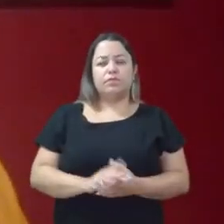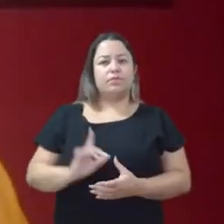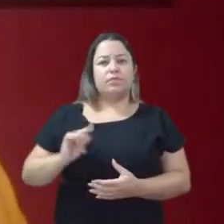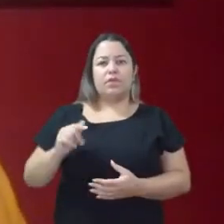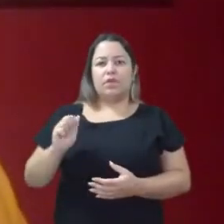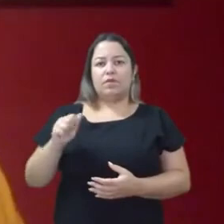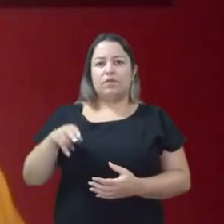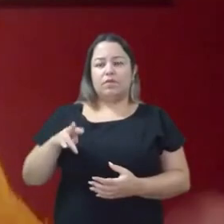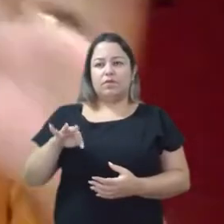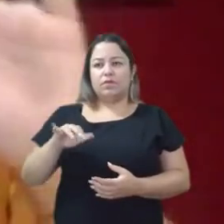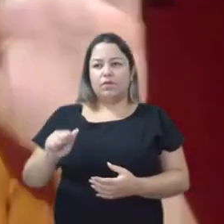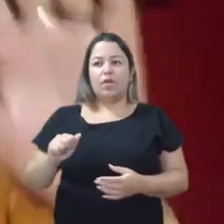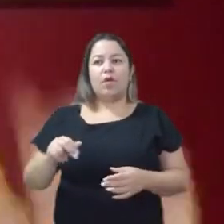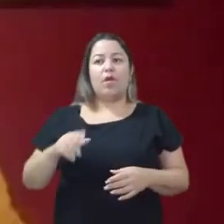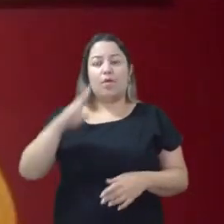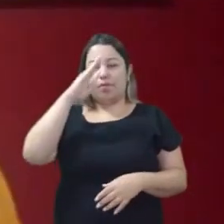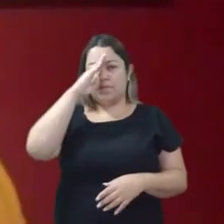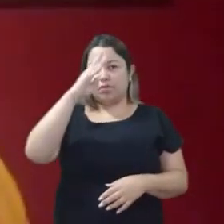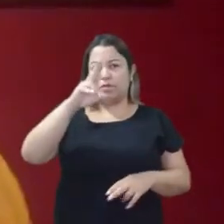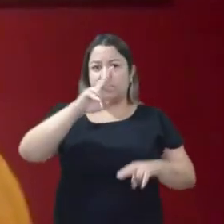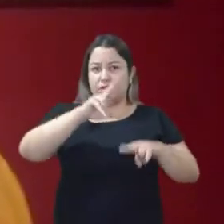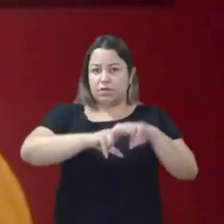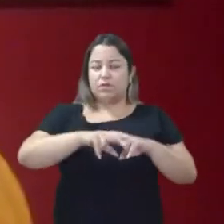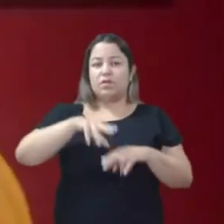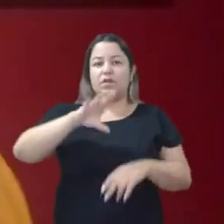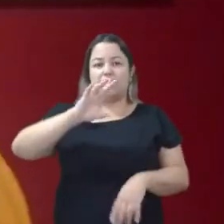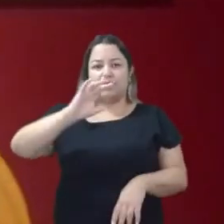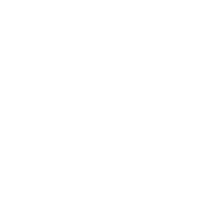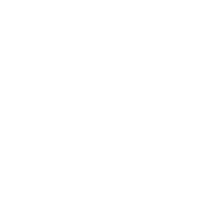Bolsonaro na cadeia, se Deus quiser ele quer.